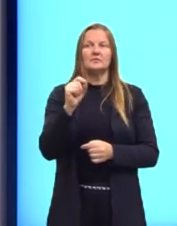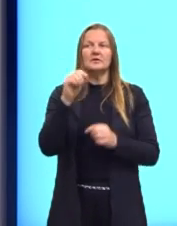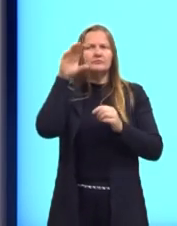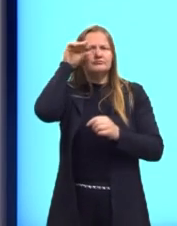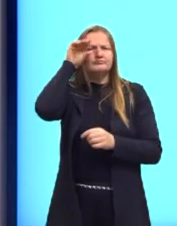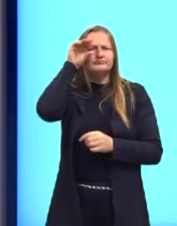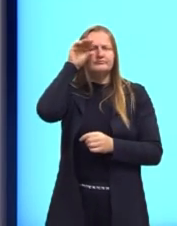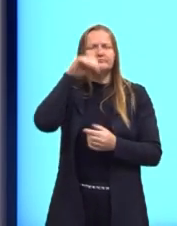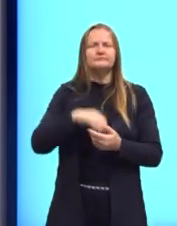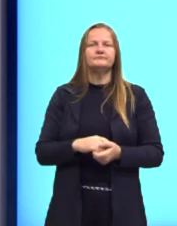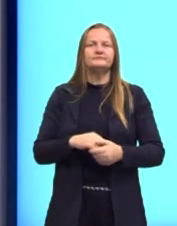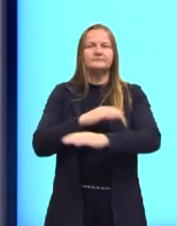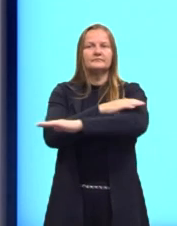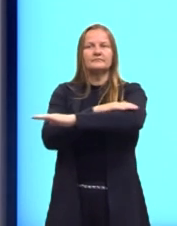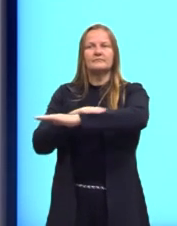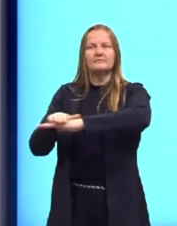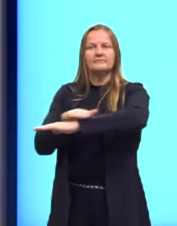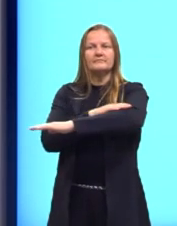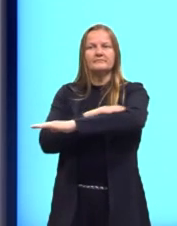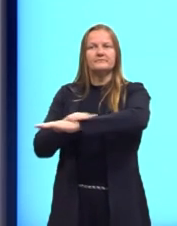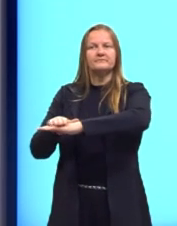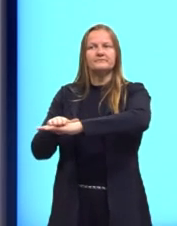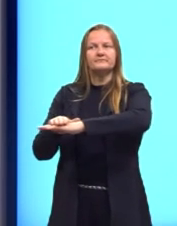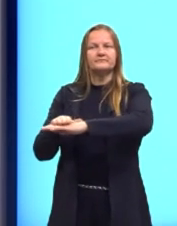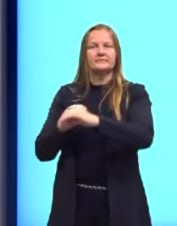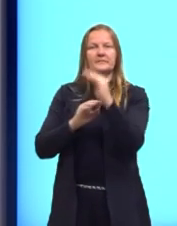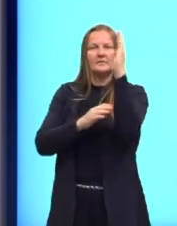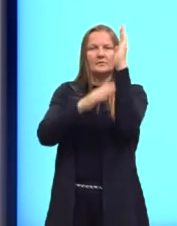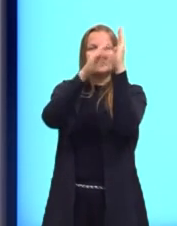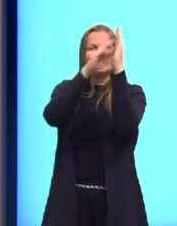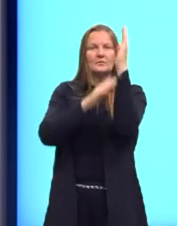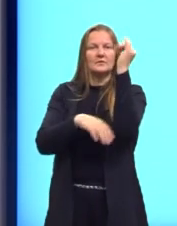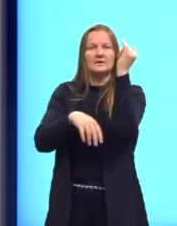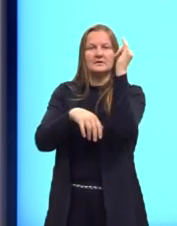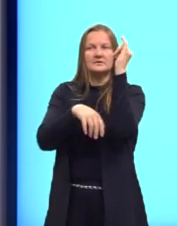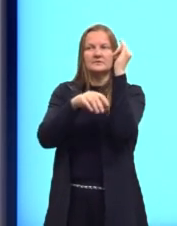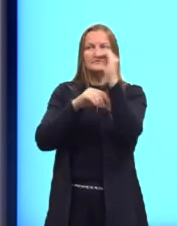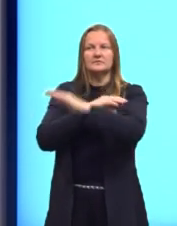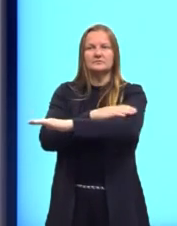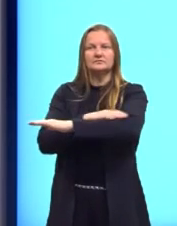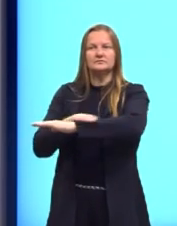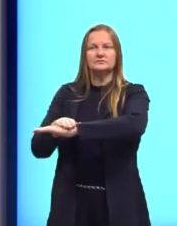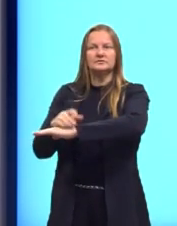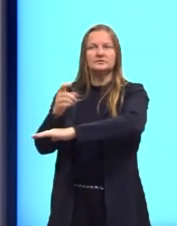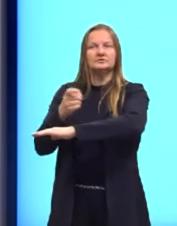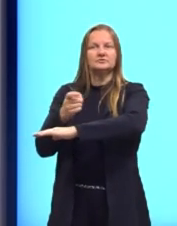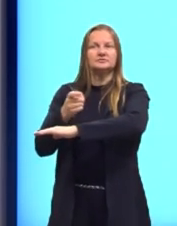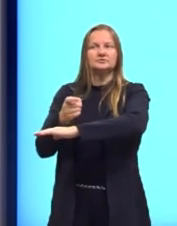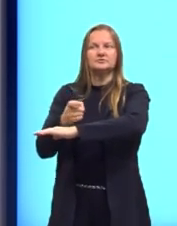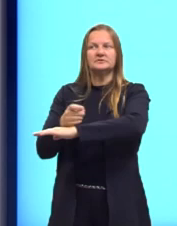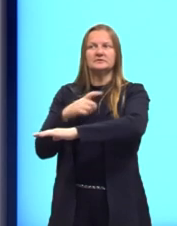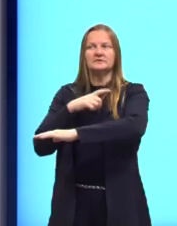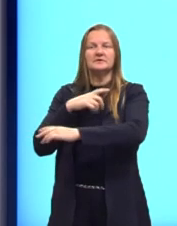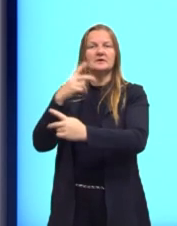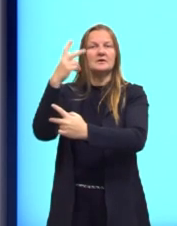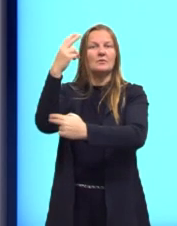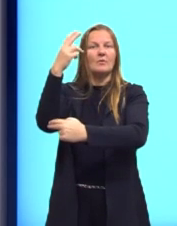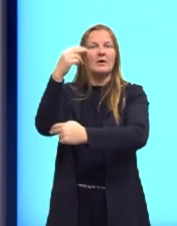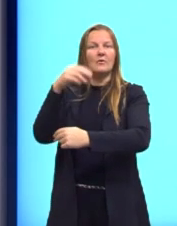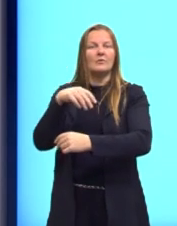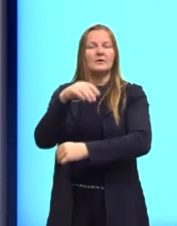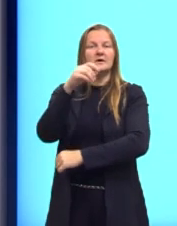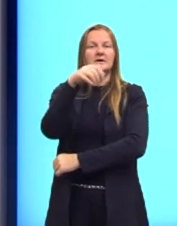observar no plano cartesiano? Que, para qualquer valor de x, eu sempre vou ter o mesmo valor